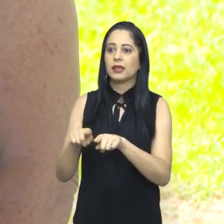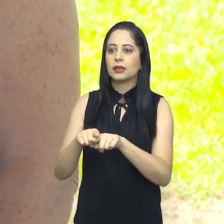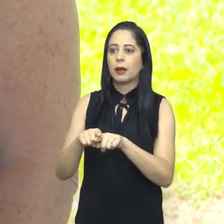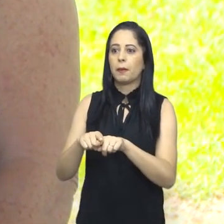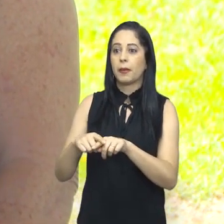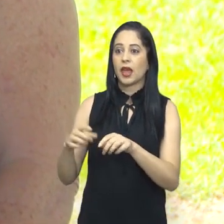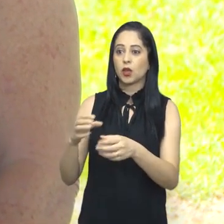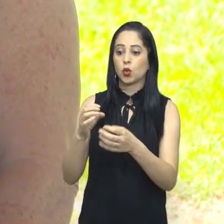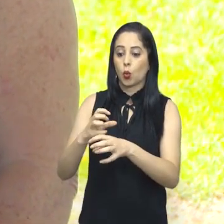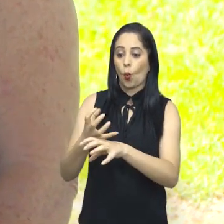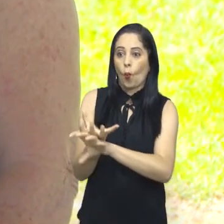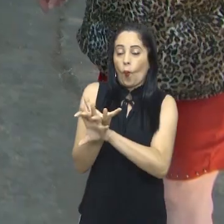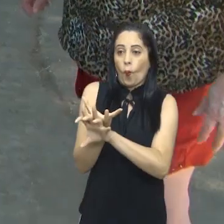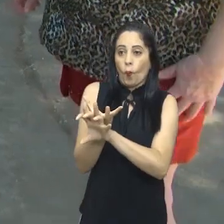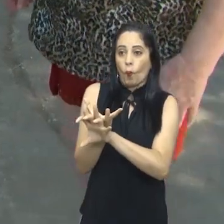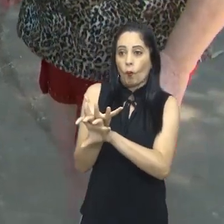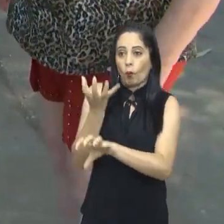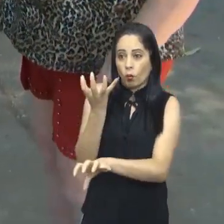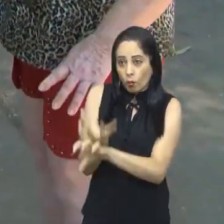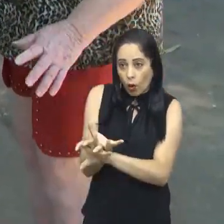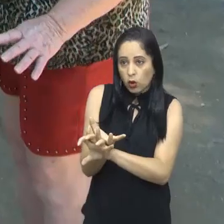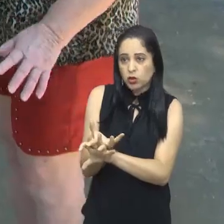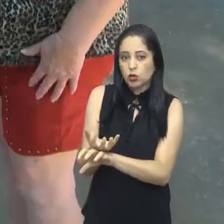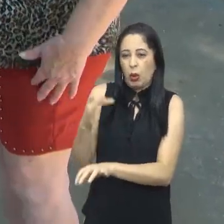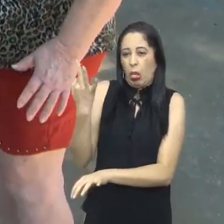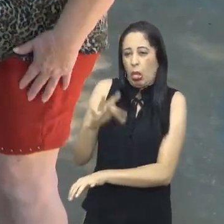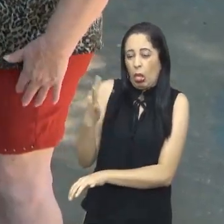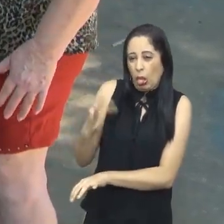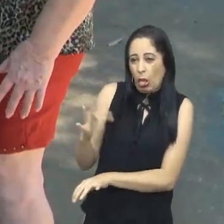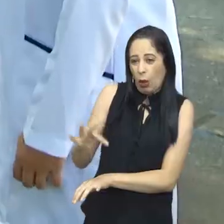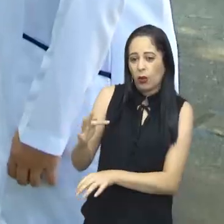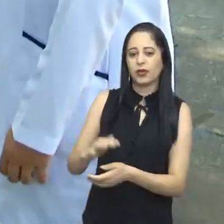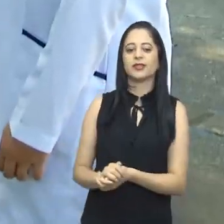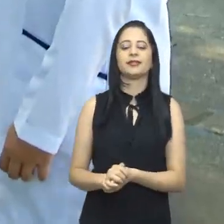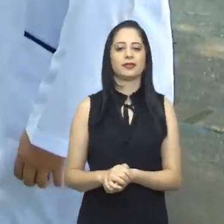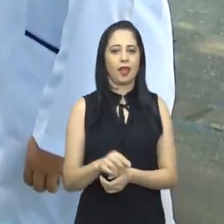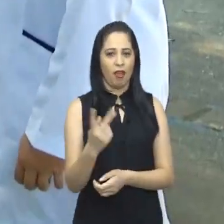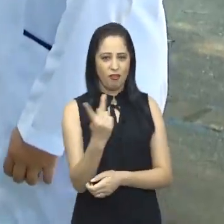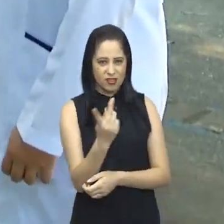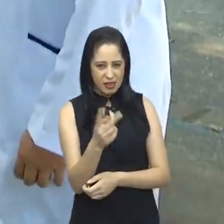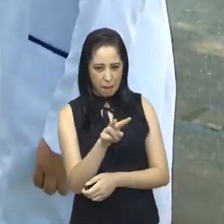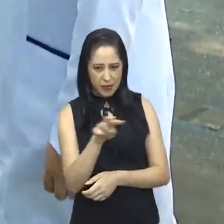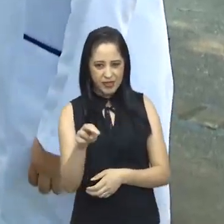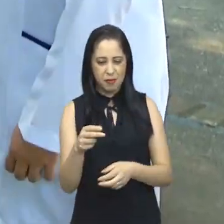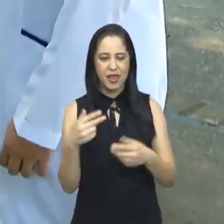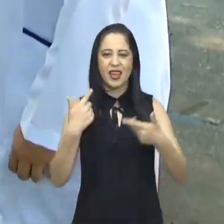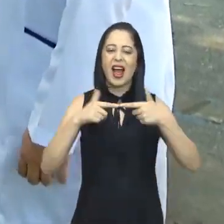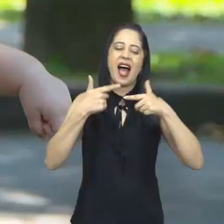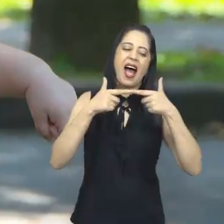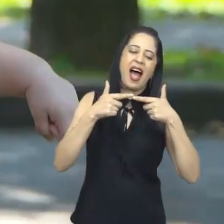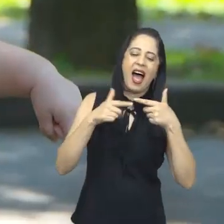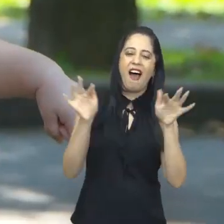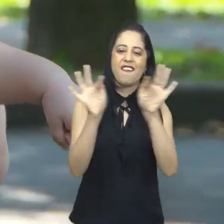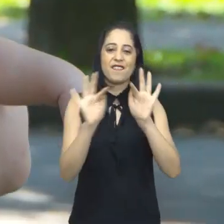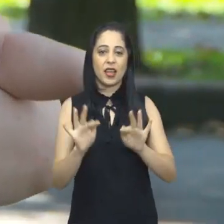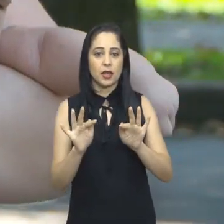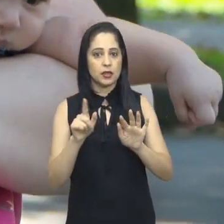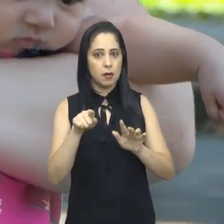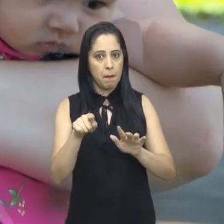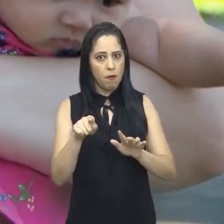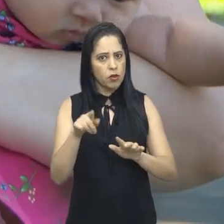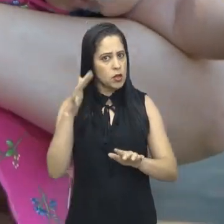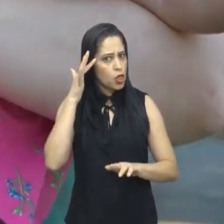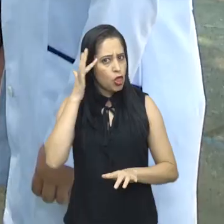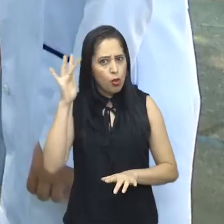muita dor nos ossos, né? Quem vê essas mulheres conversando assim, alegres e sorridentes, nem imagina que a